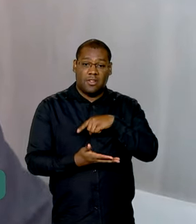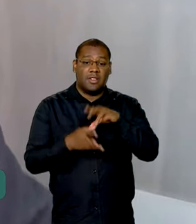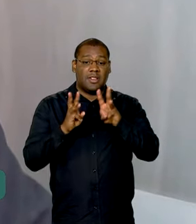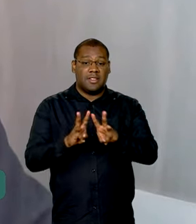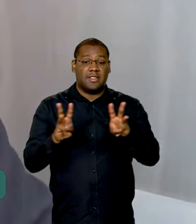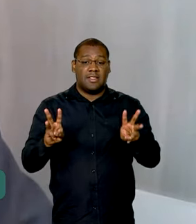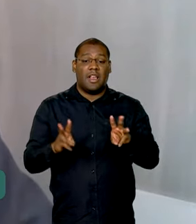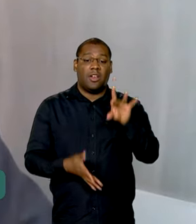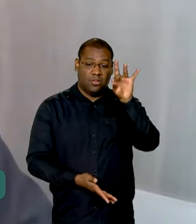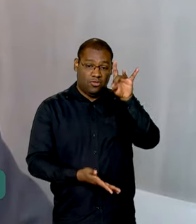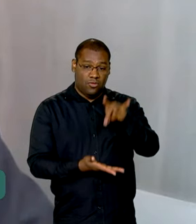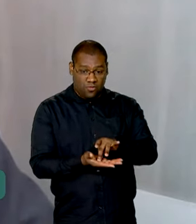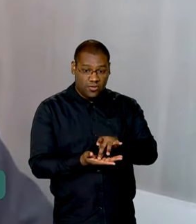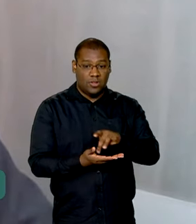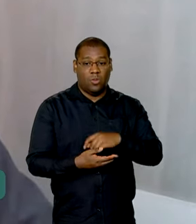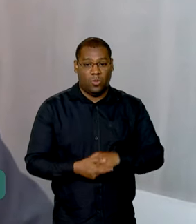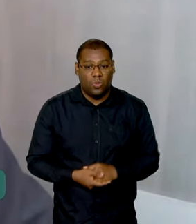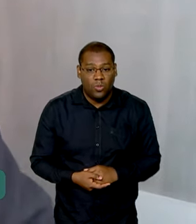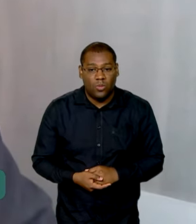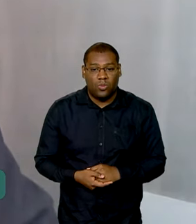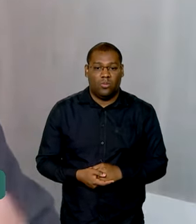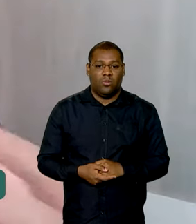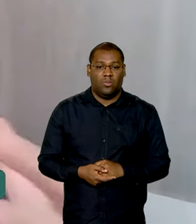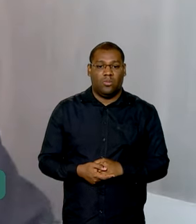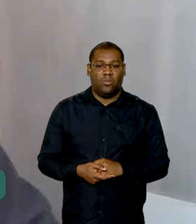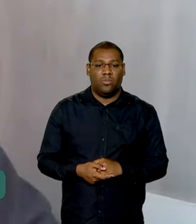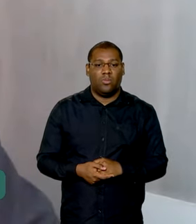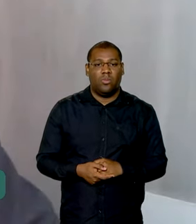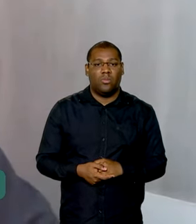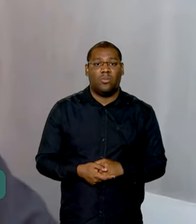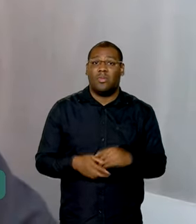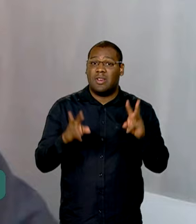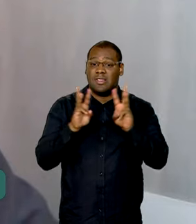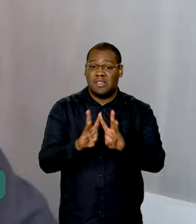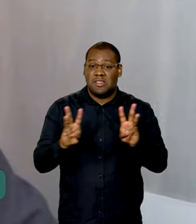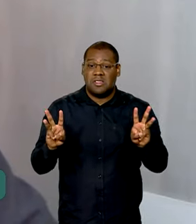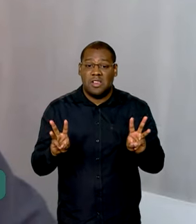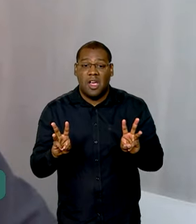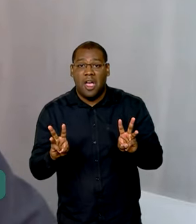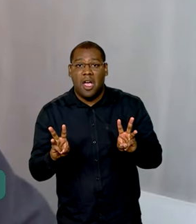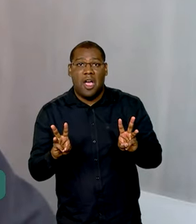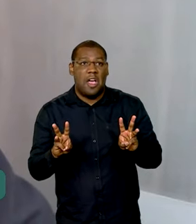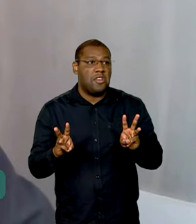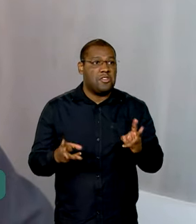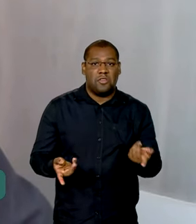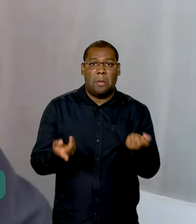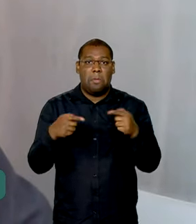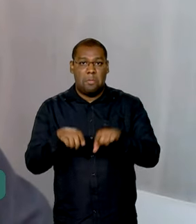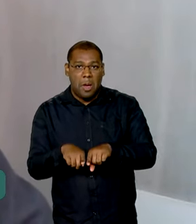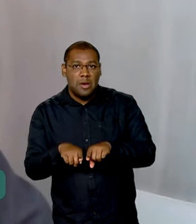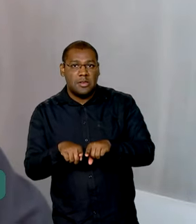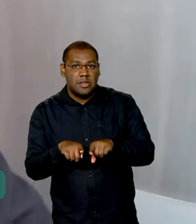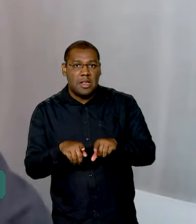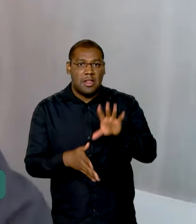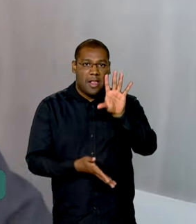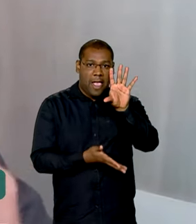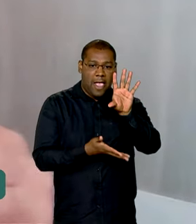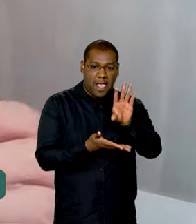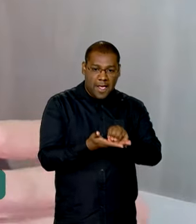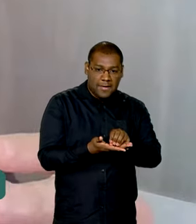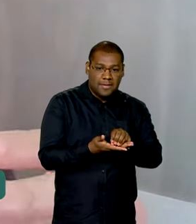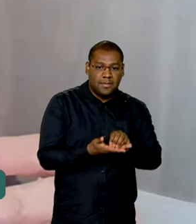página da Receita Federal. Não acreditem que um determinado site tenha um acordo com a Receita, que tenha